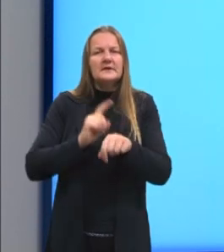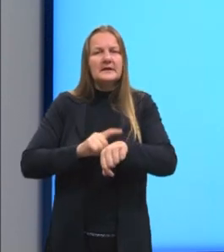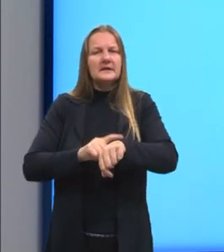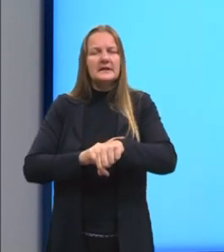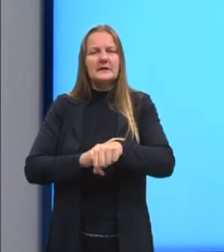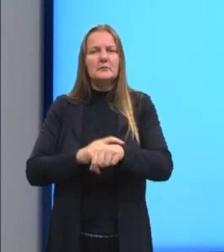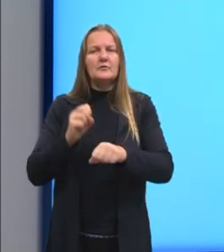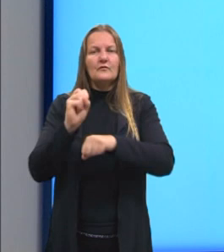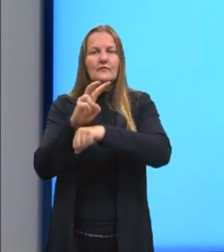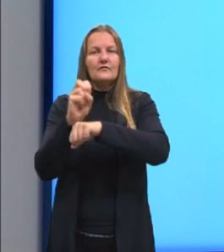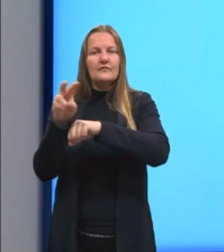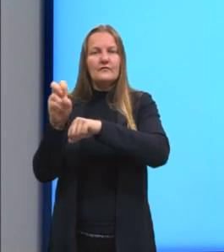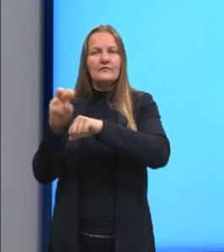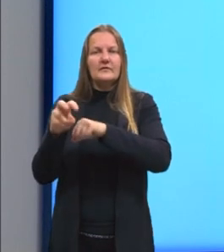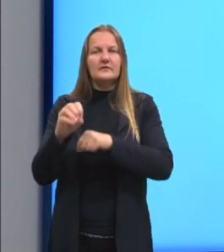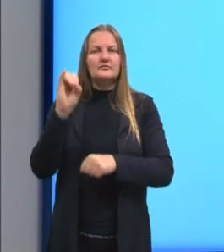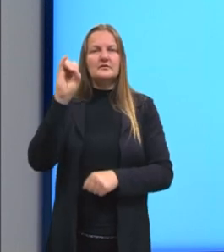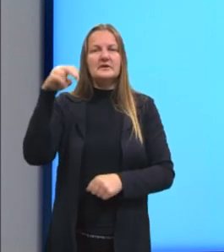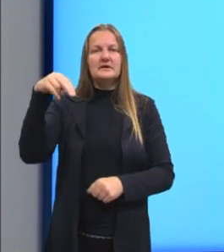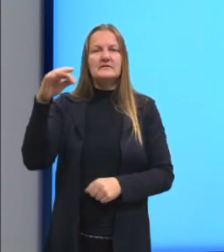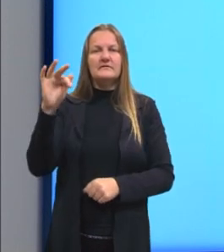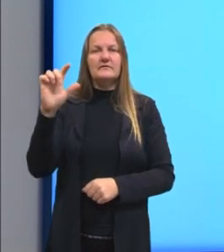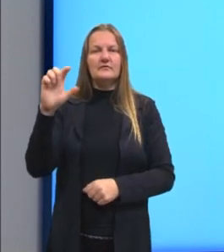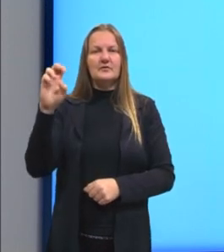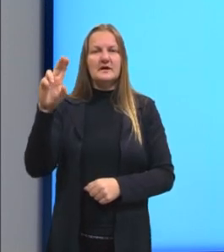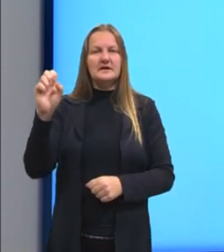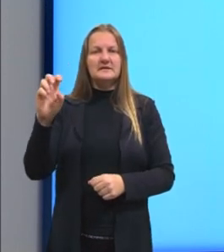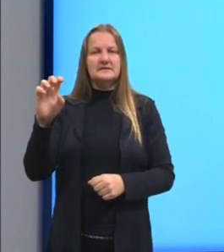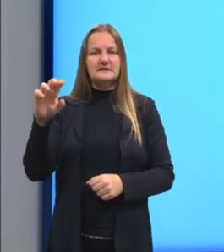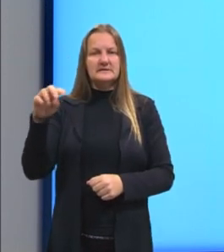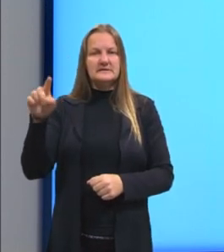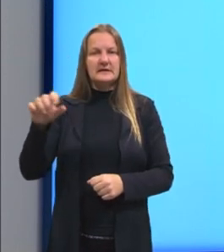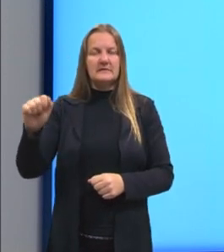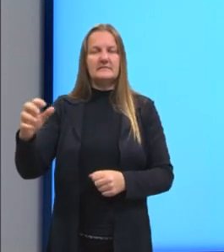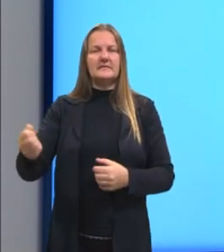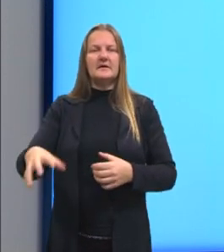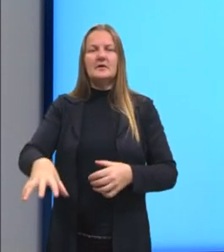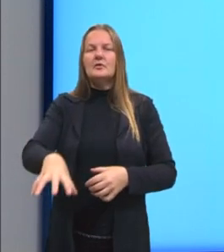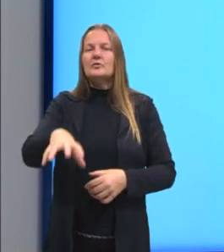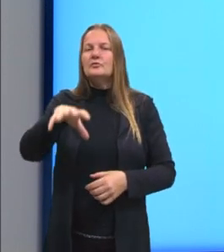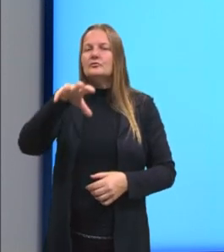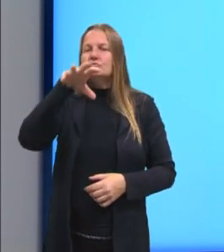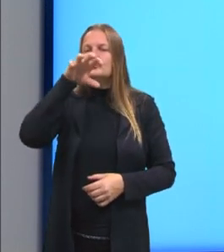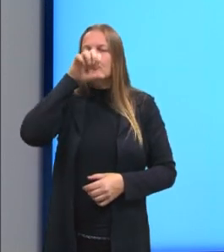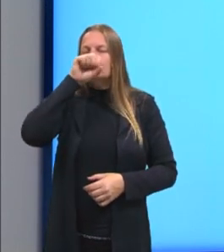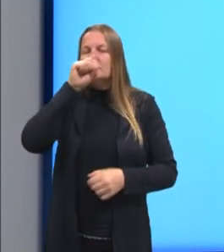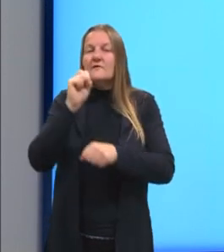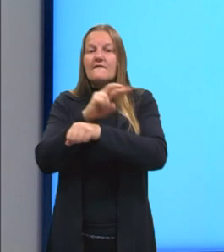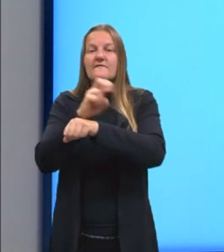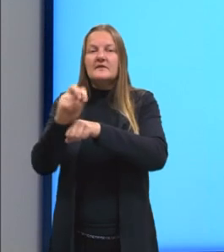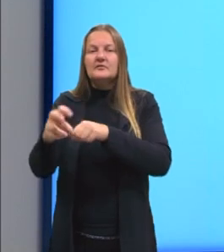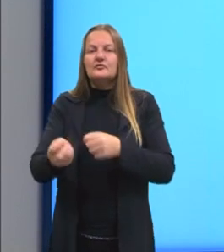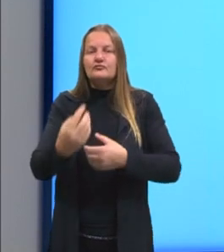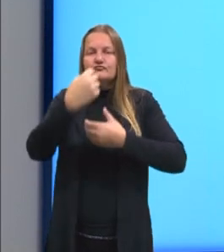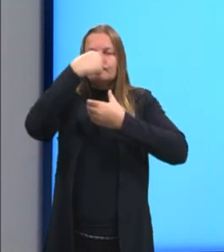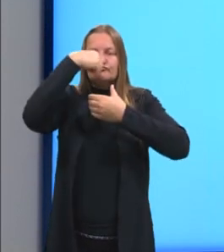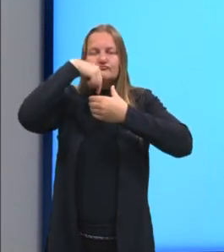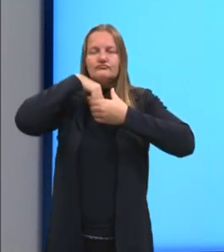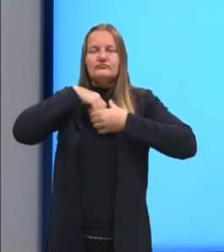pelo vírus influenza. Ao entrar no nosso organismo pelo nariz, esse vírus multiplica-se,